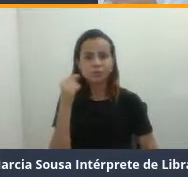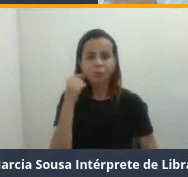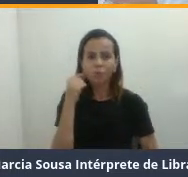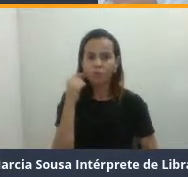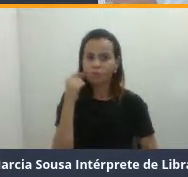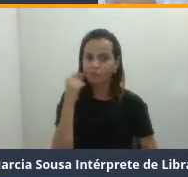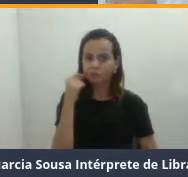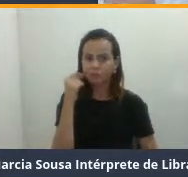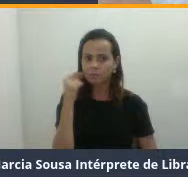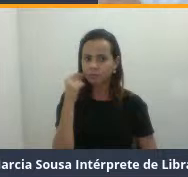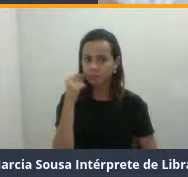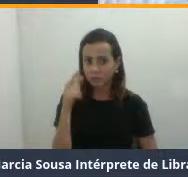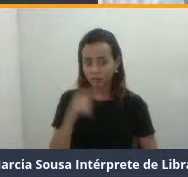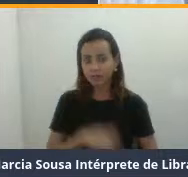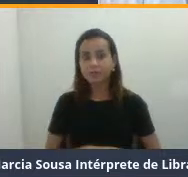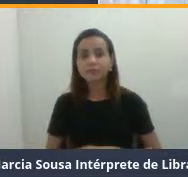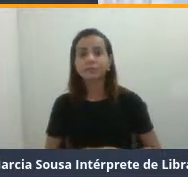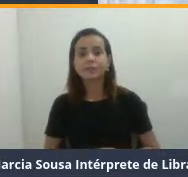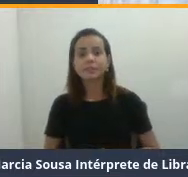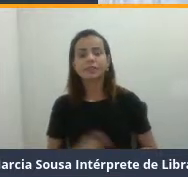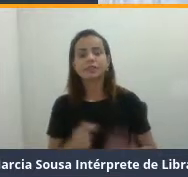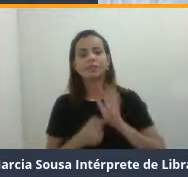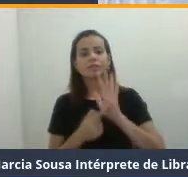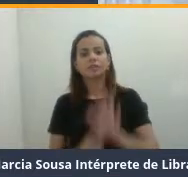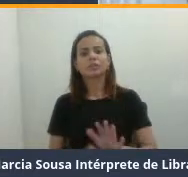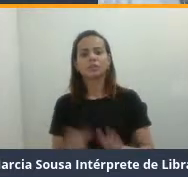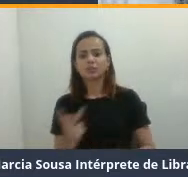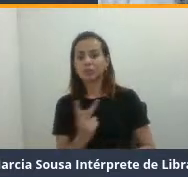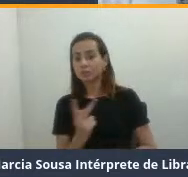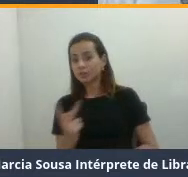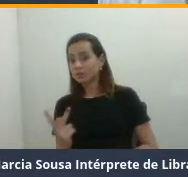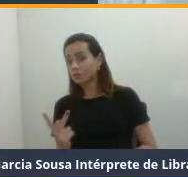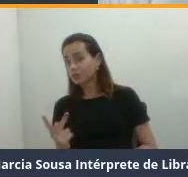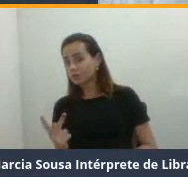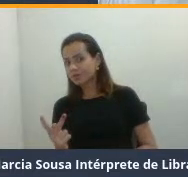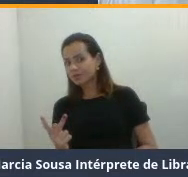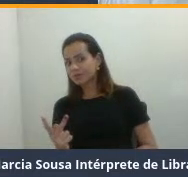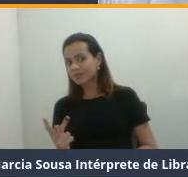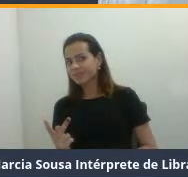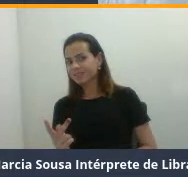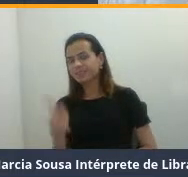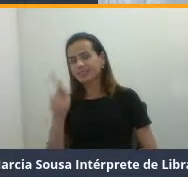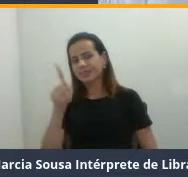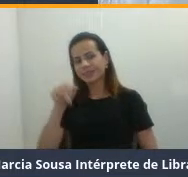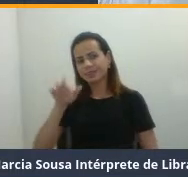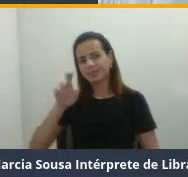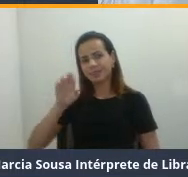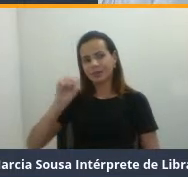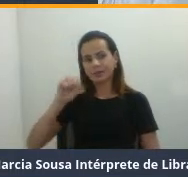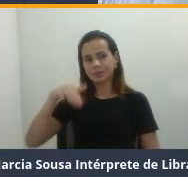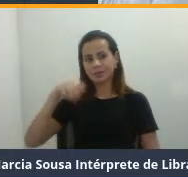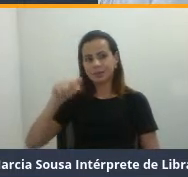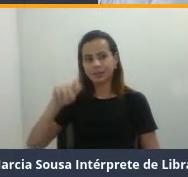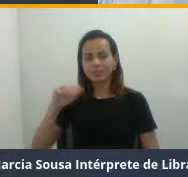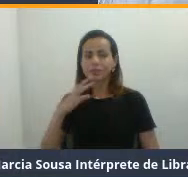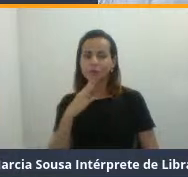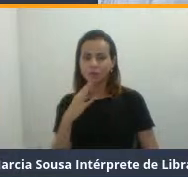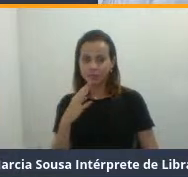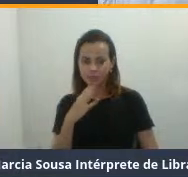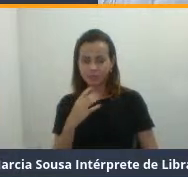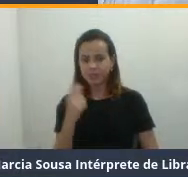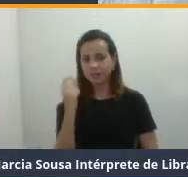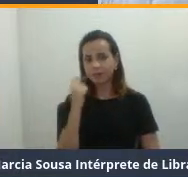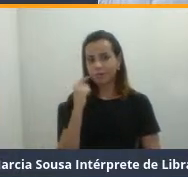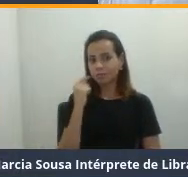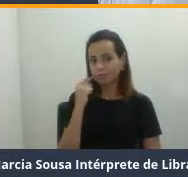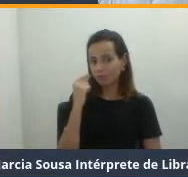questão aqui de colocar dois personagens bastante conhecidos, que tem o ratinho lá do Ratatouille e o Mickey